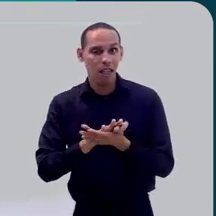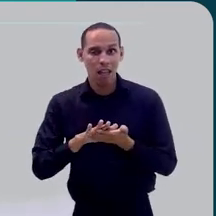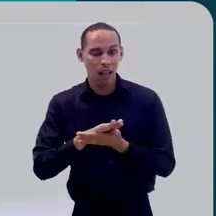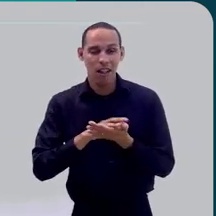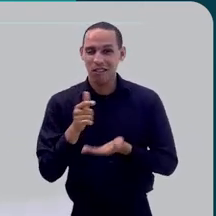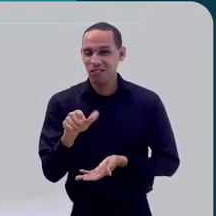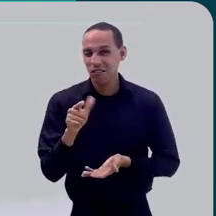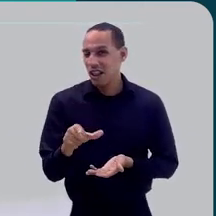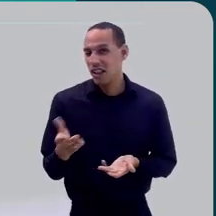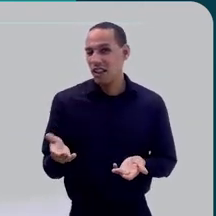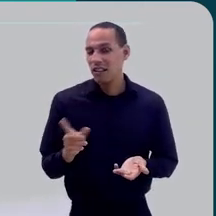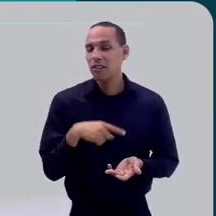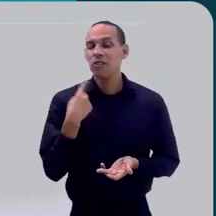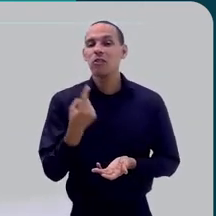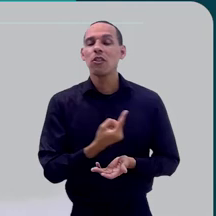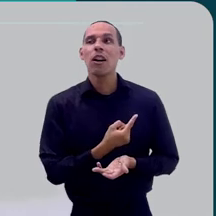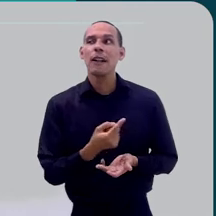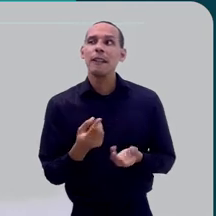a ser, porque senão